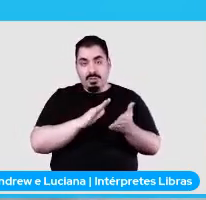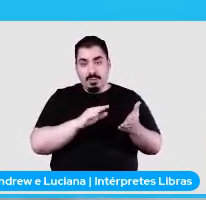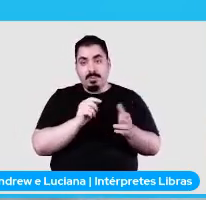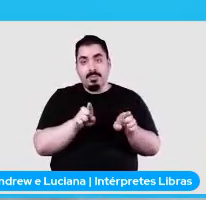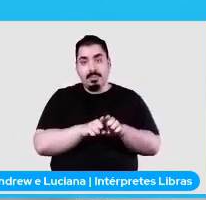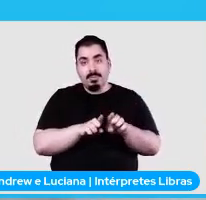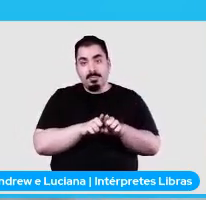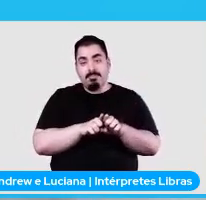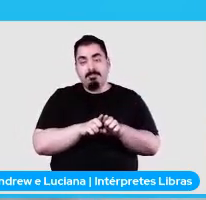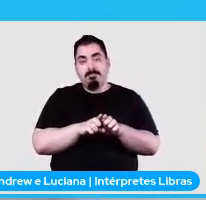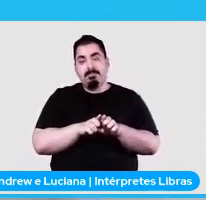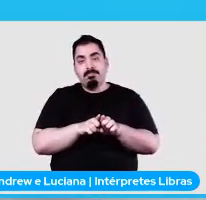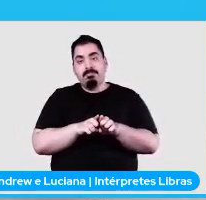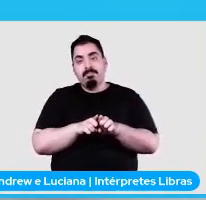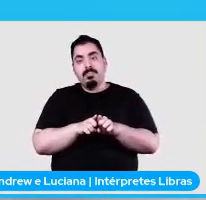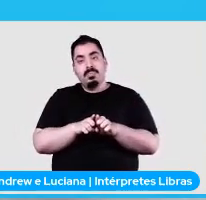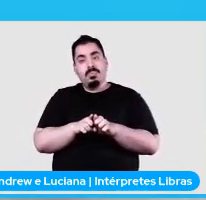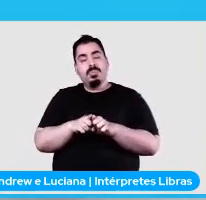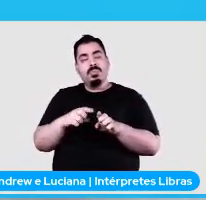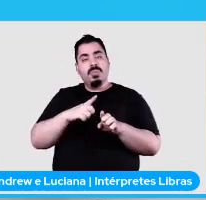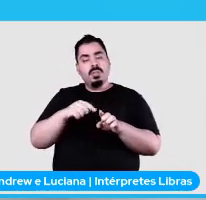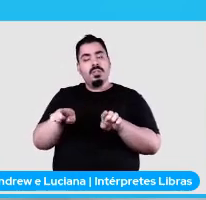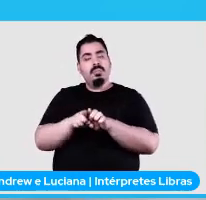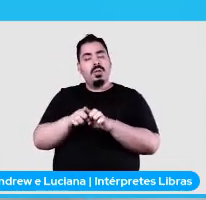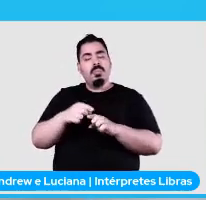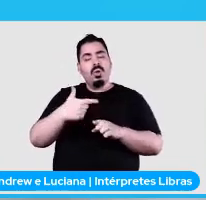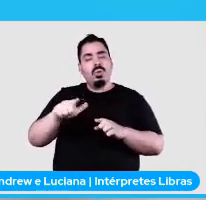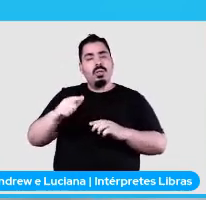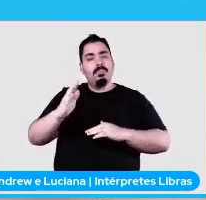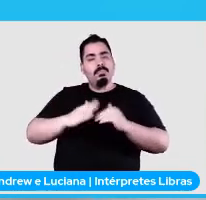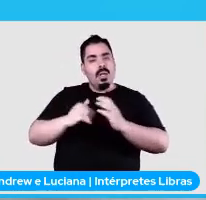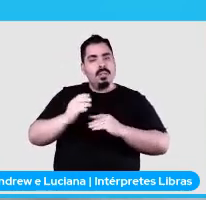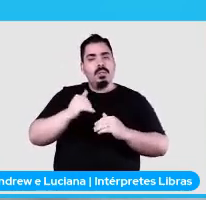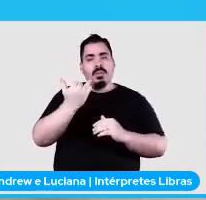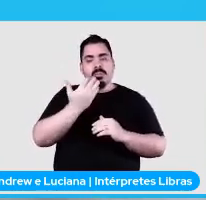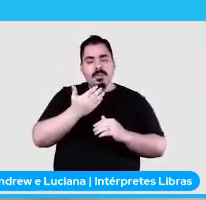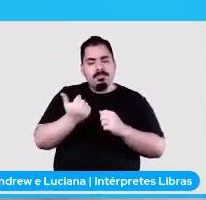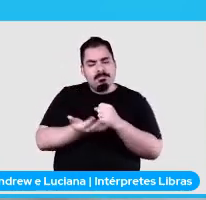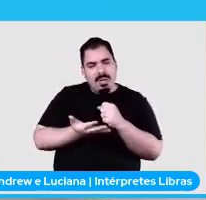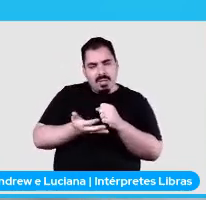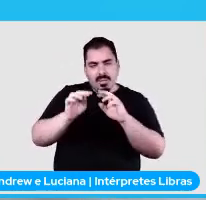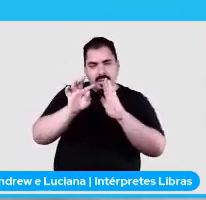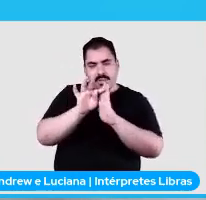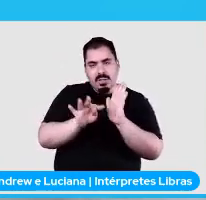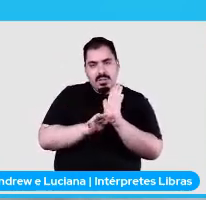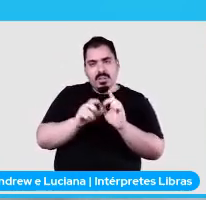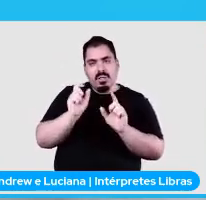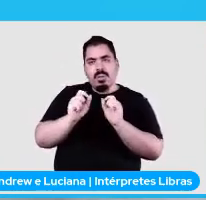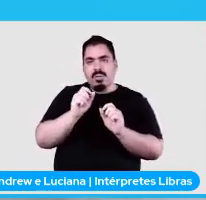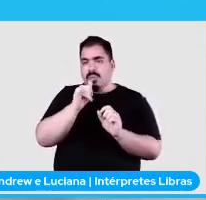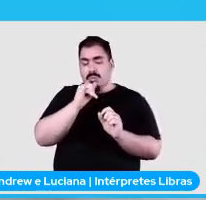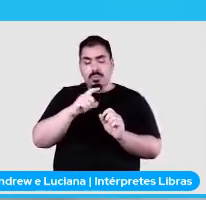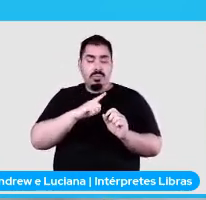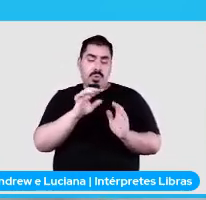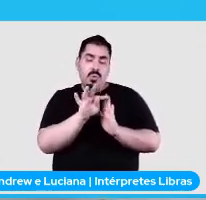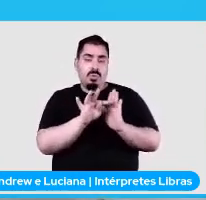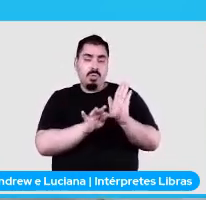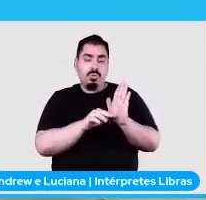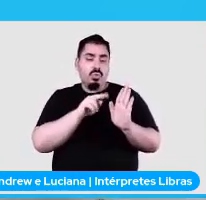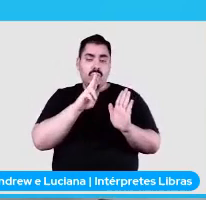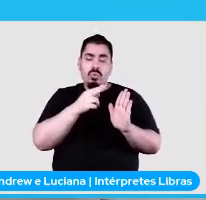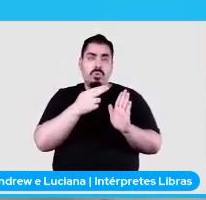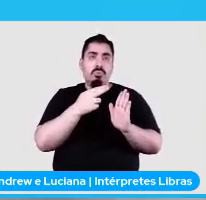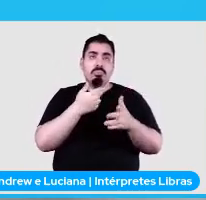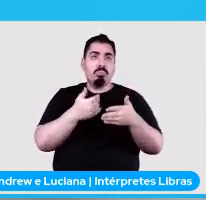a tarefa mais básica de NLP é essa parte de classificação de texto, né? Que nada mais é do que eu ter um texto e classificar ele em determinada coisa, como fake